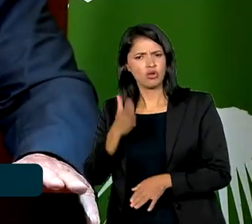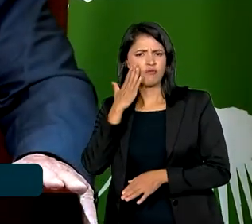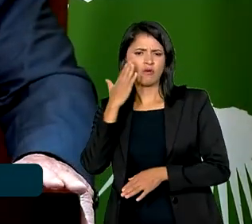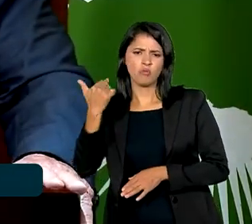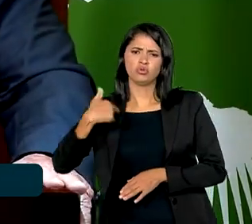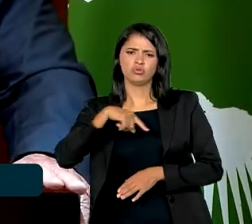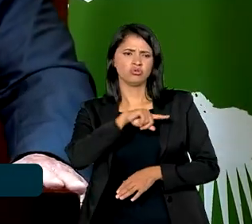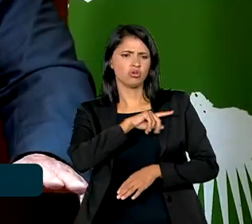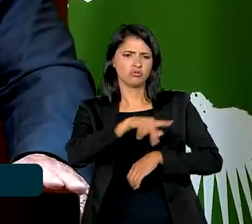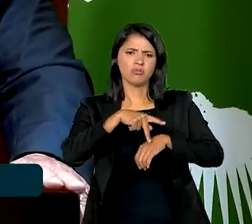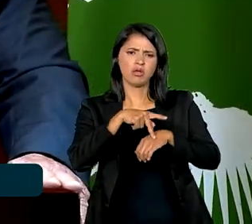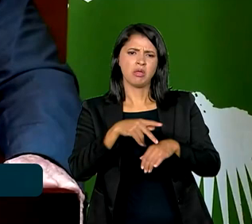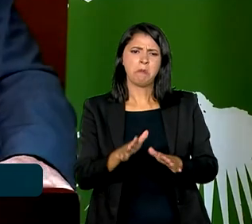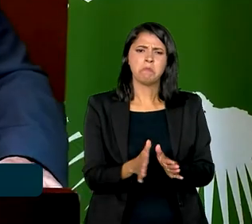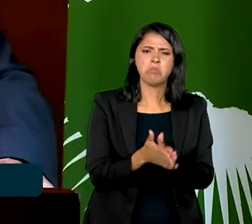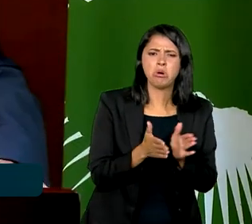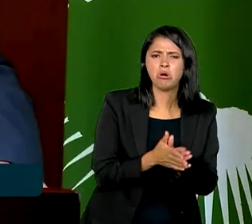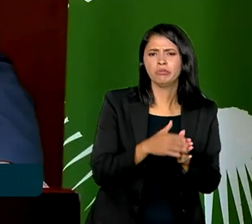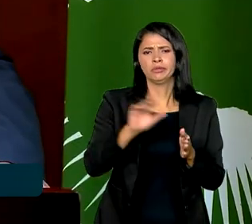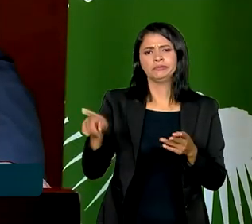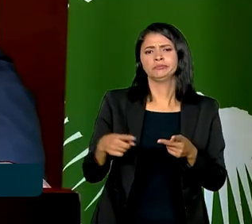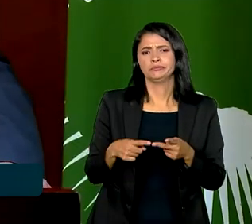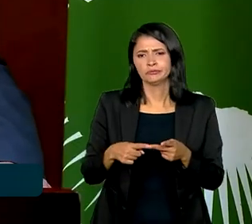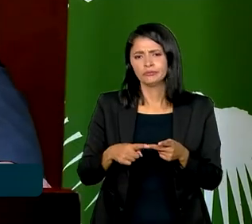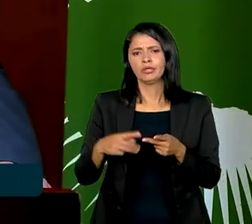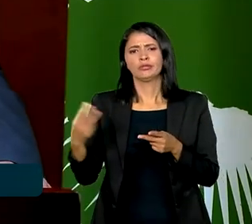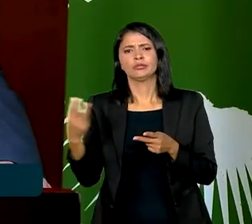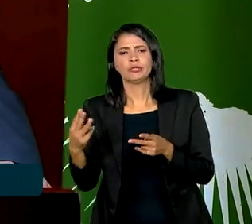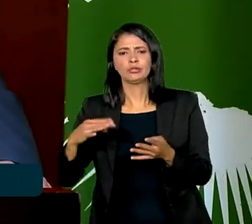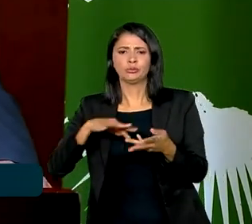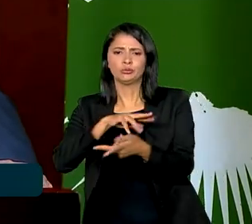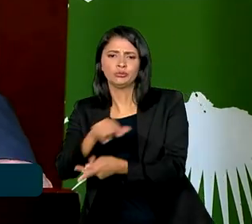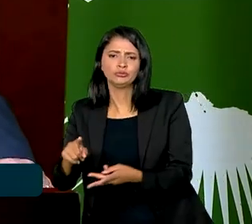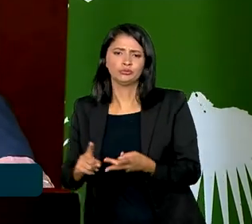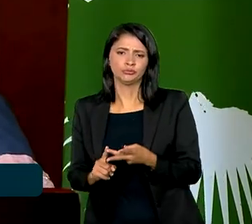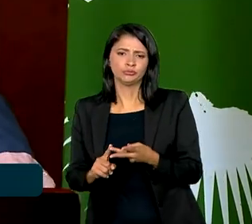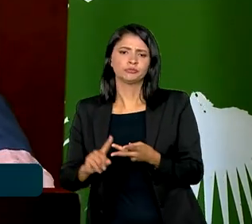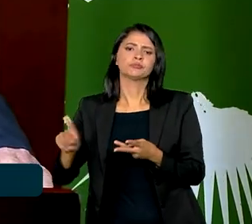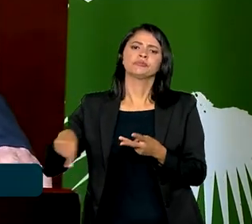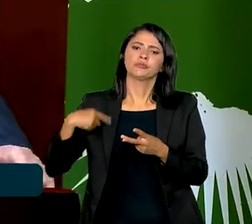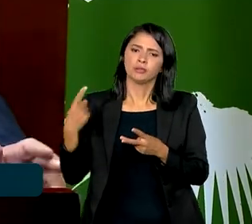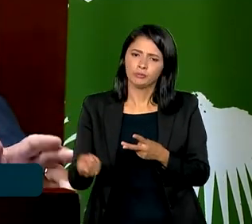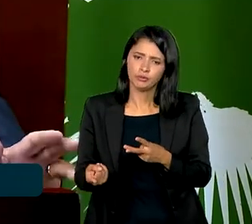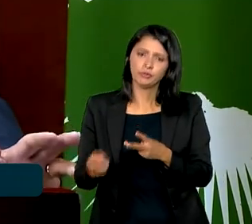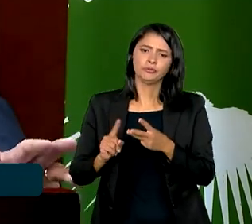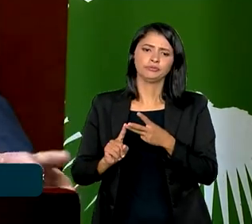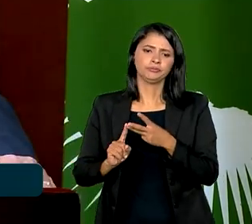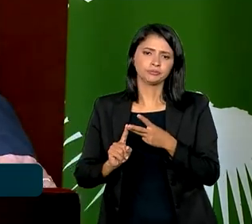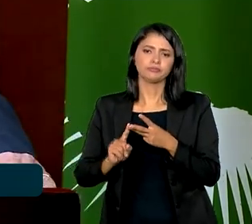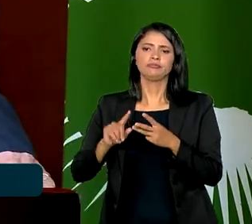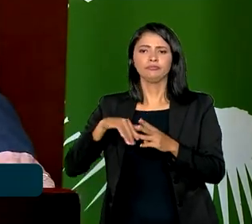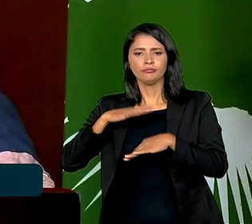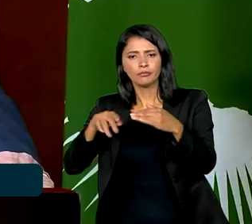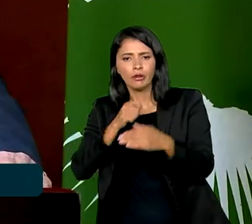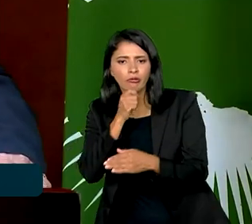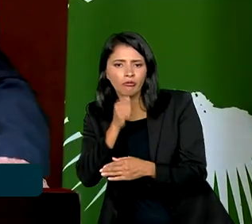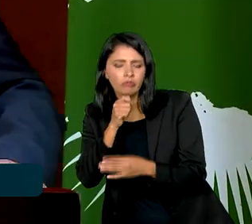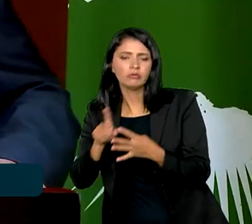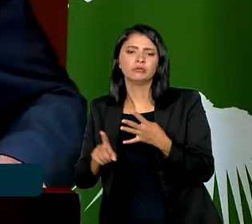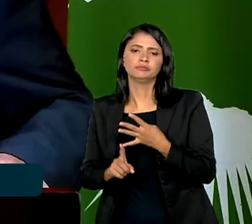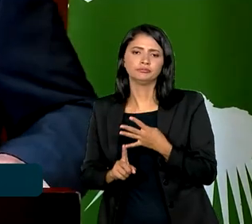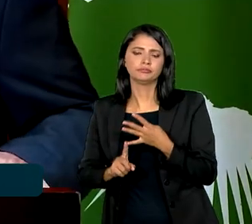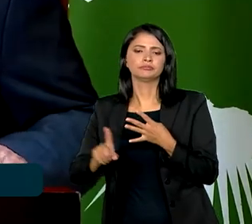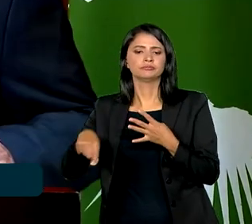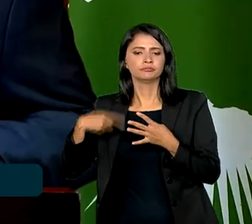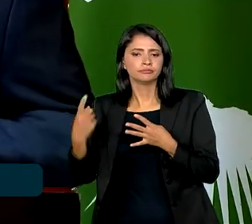países pobres, depois como os países do terceiro mundo, depois como um país em via de desenvolvimento, depois